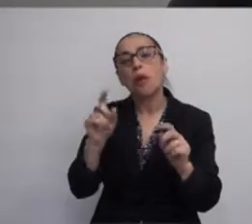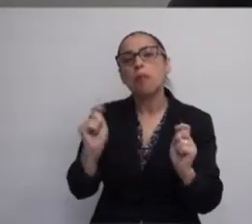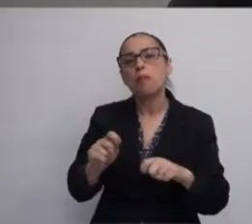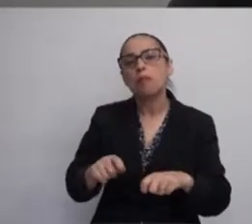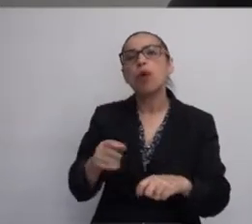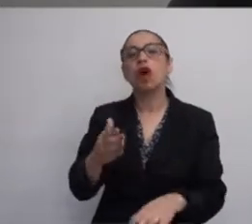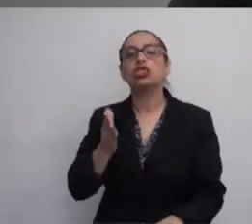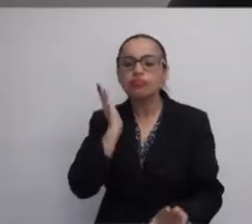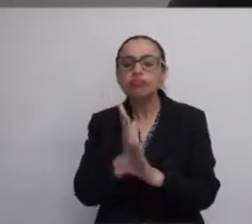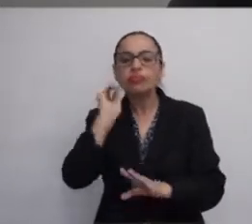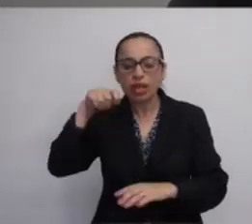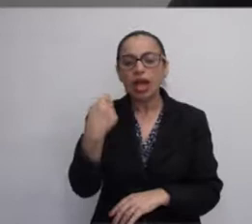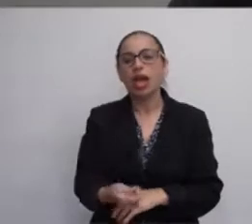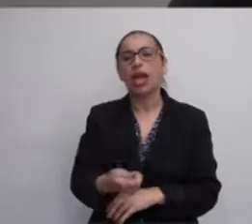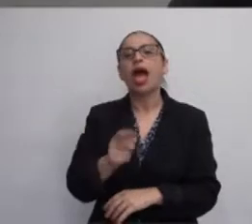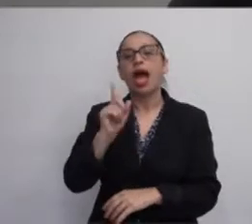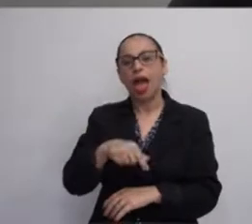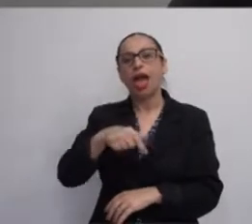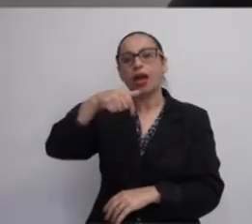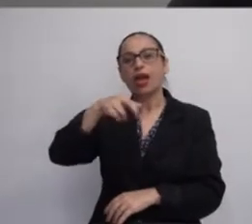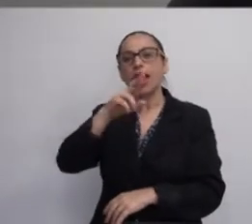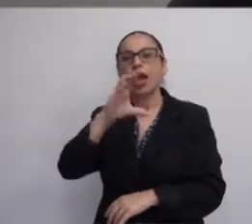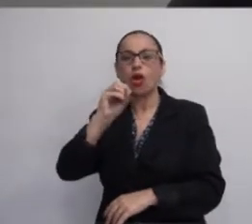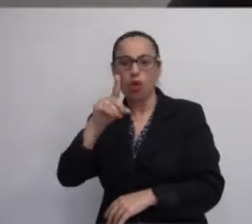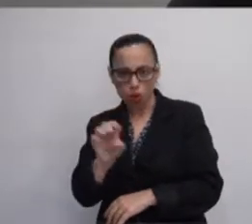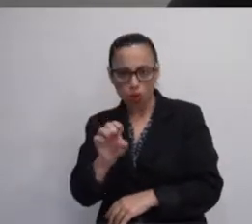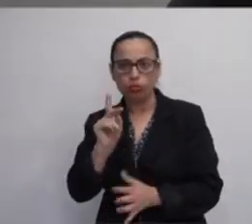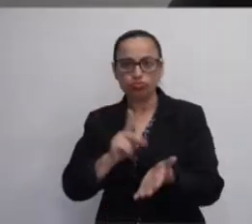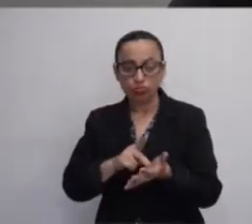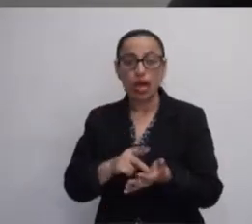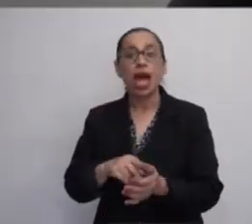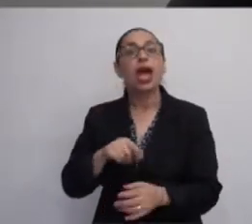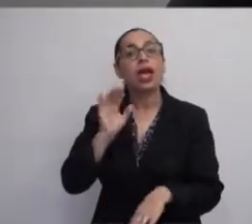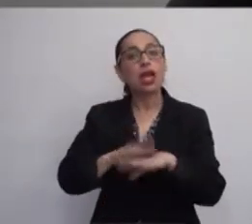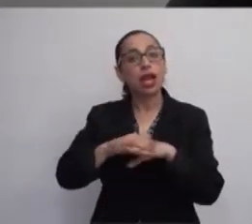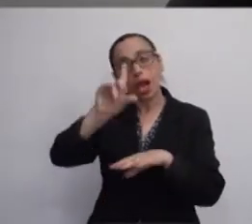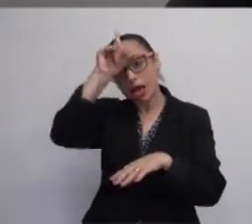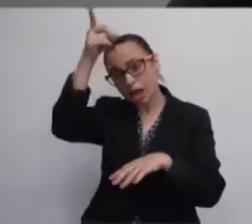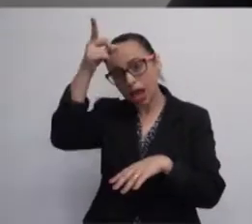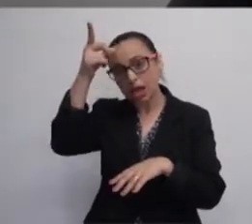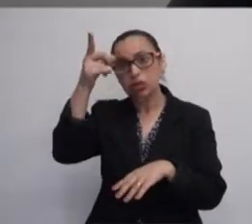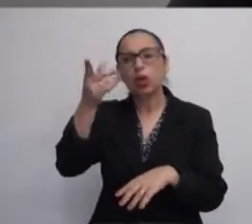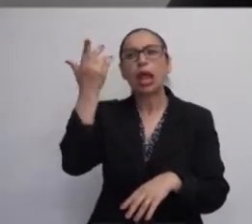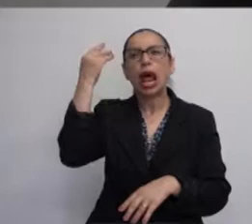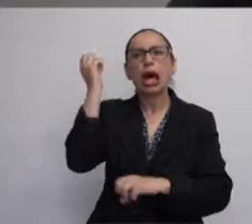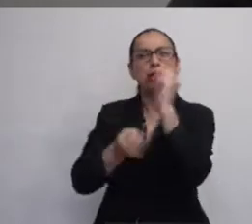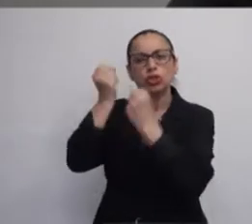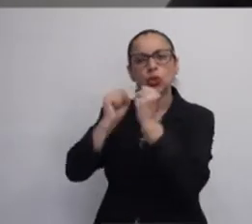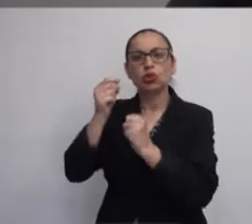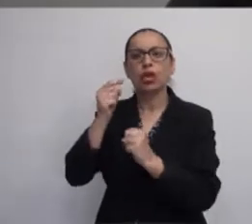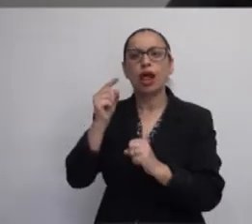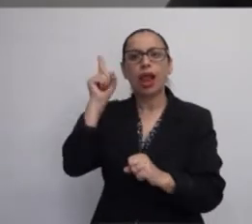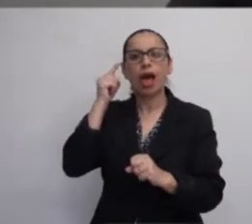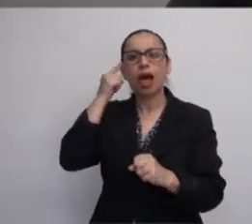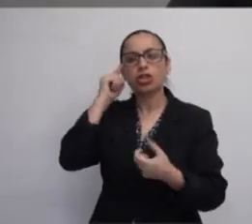identificar, né? Esse é o QR Code. E ele foi criado por uma indústria japonesa,